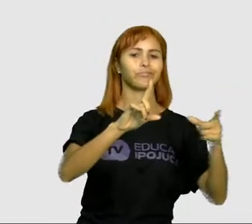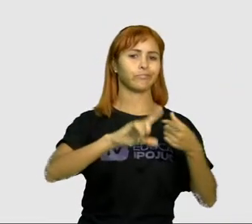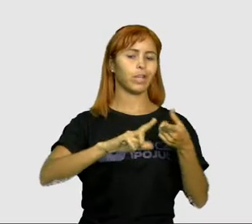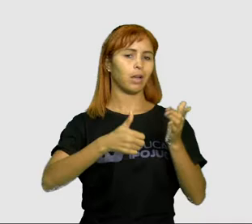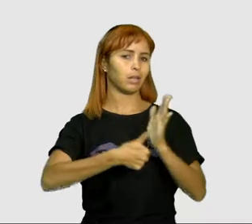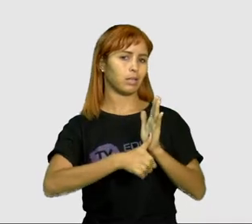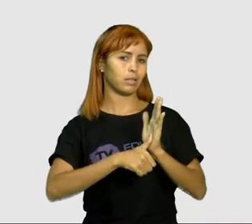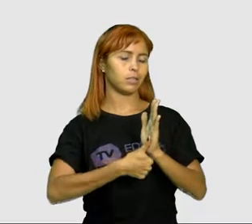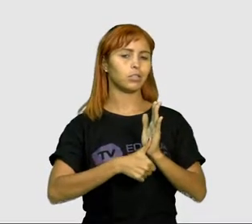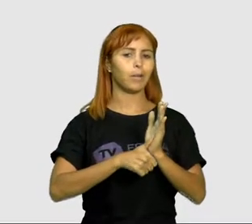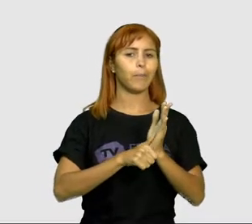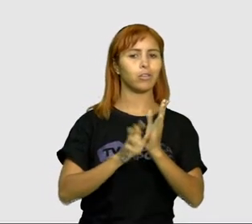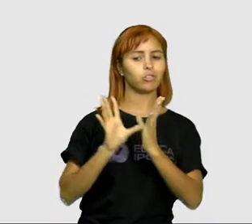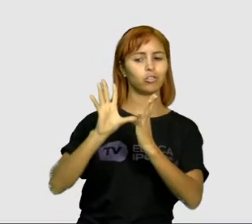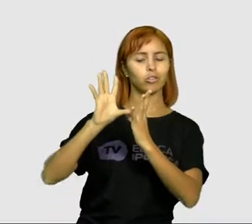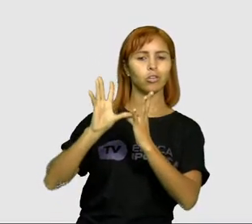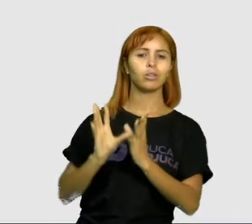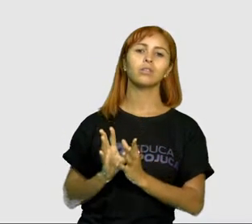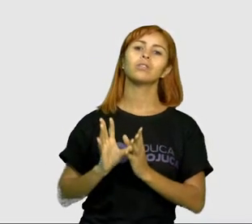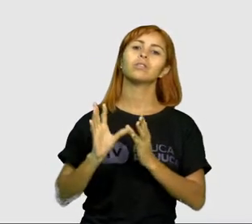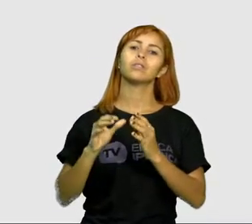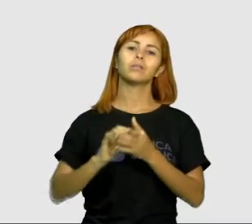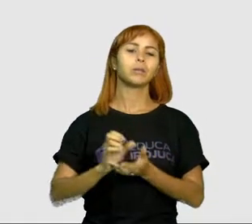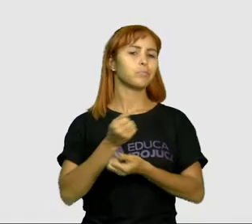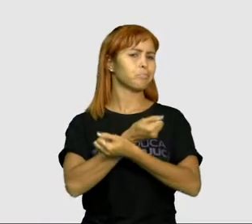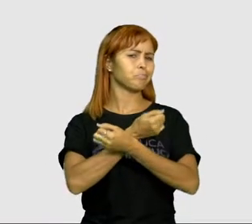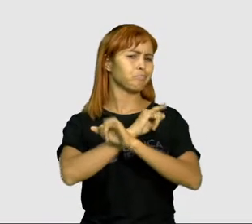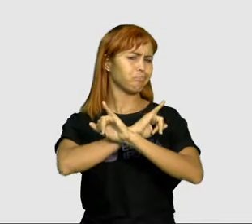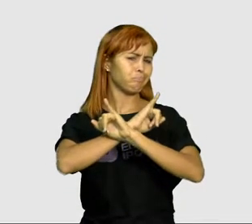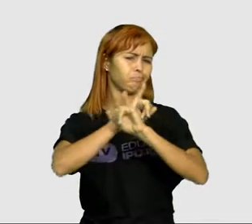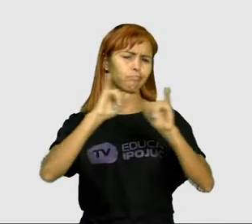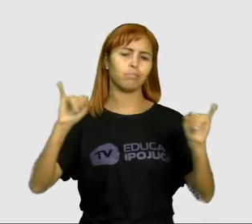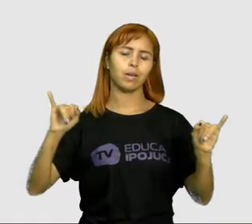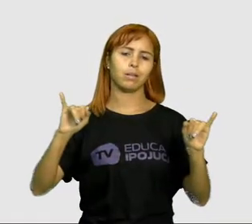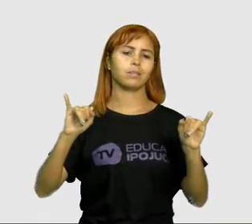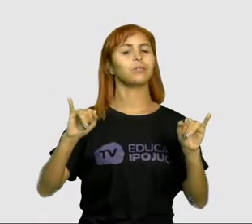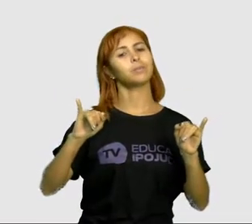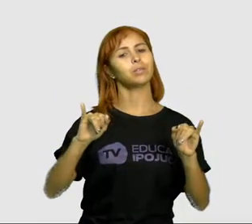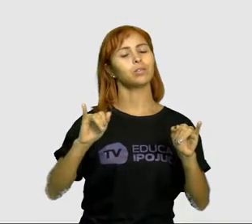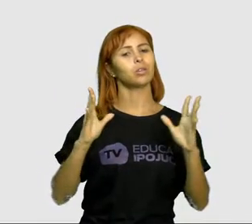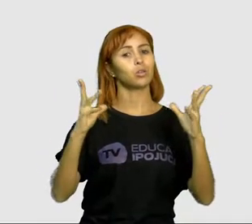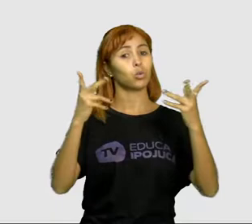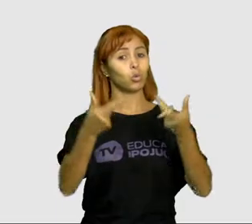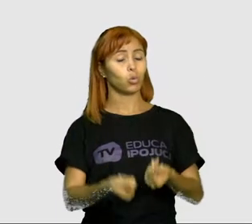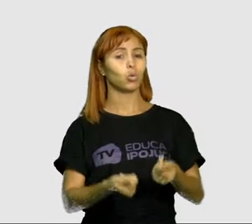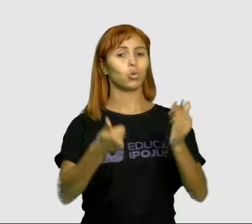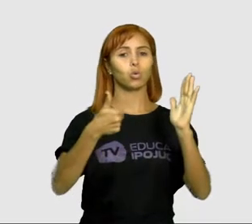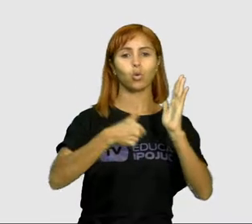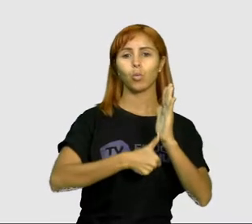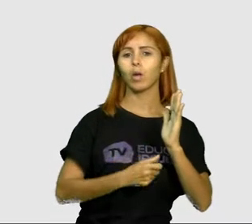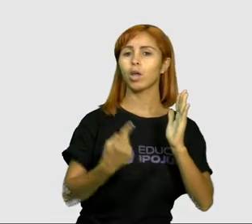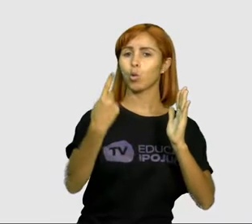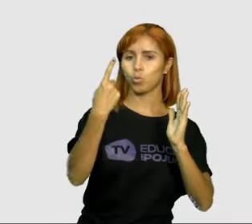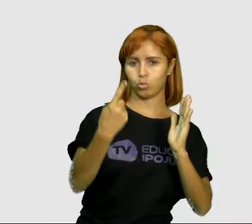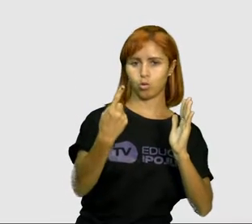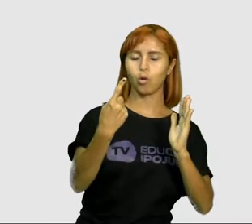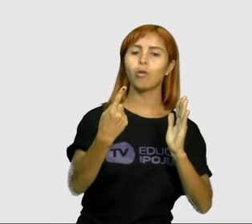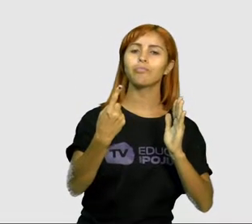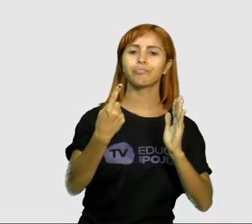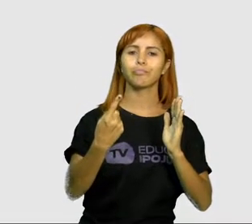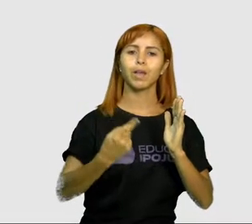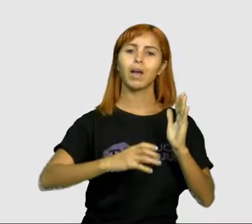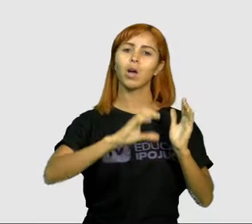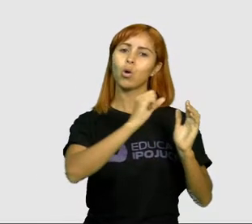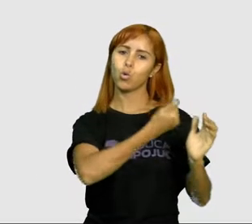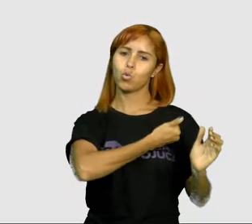identidade está mais completa, portanto, ela vai trazer mais informações, porque todos os documentos num só. Ela vai trazer o